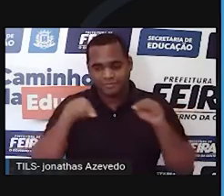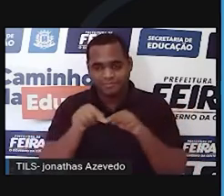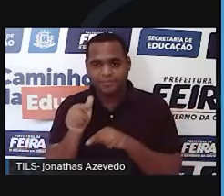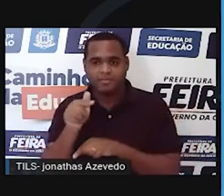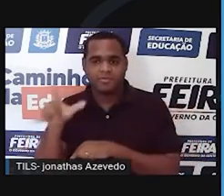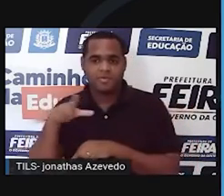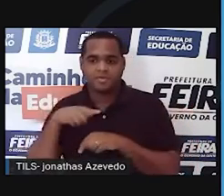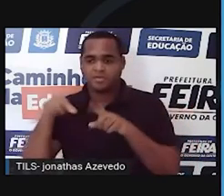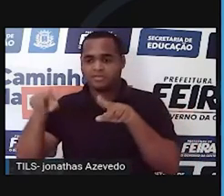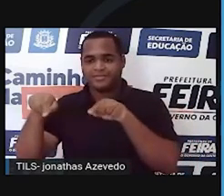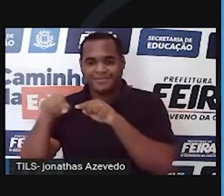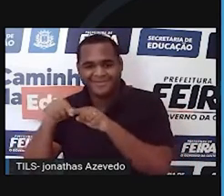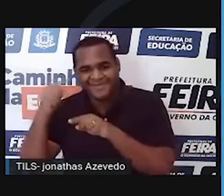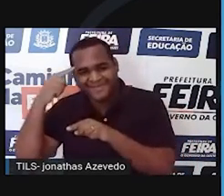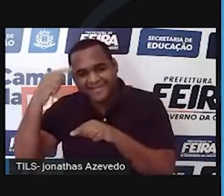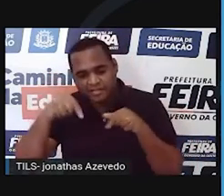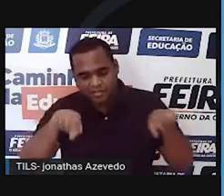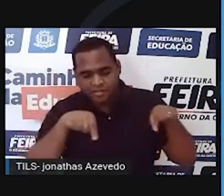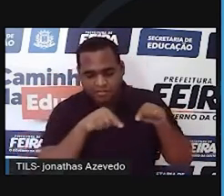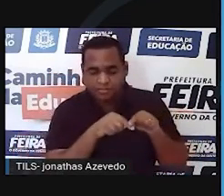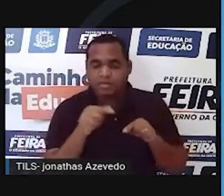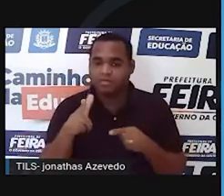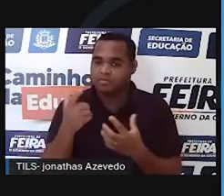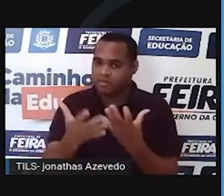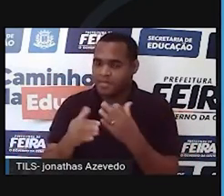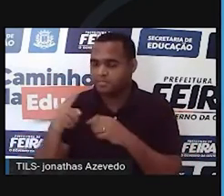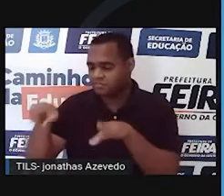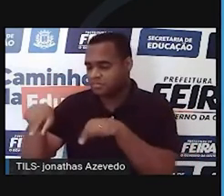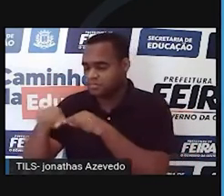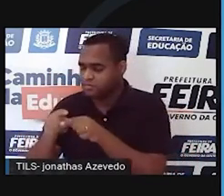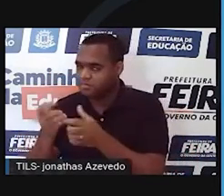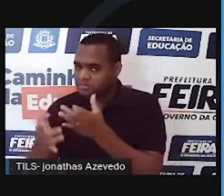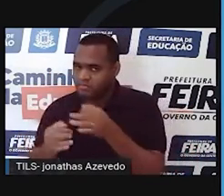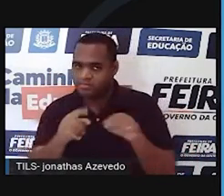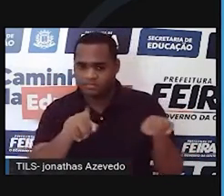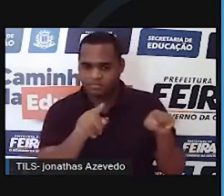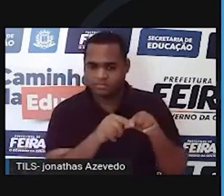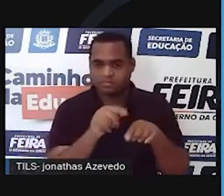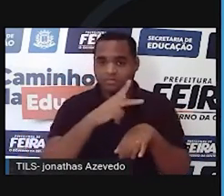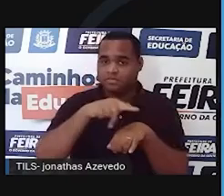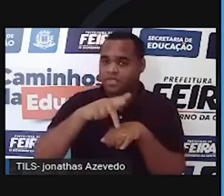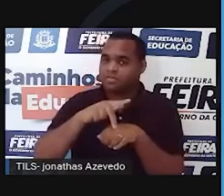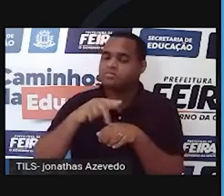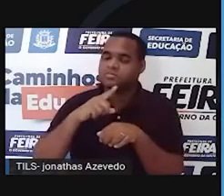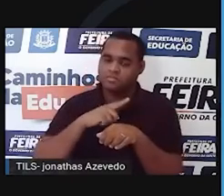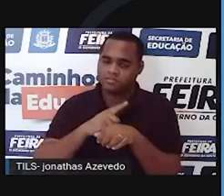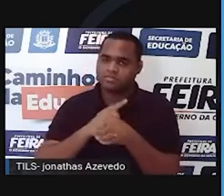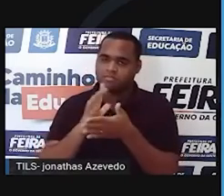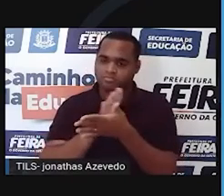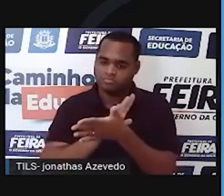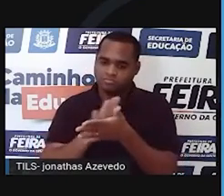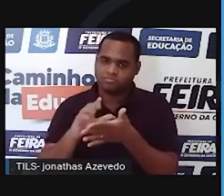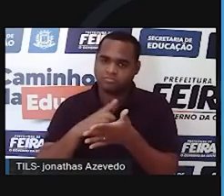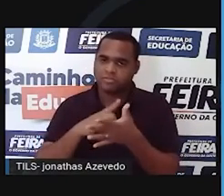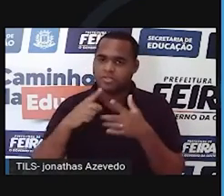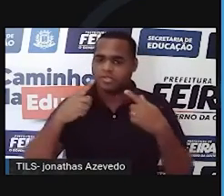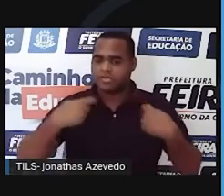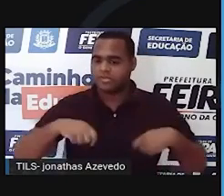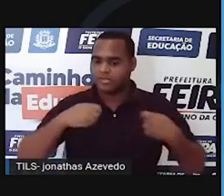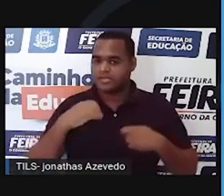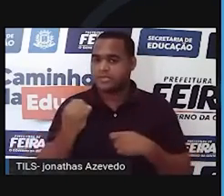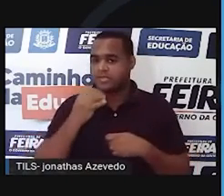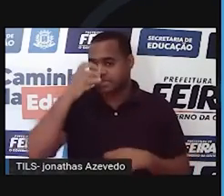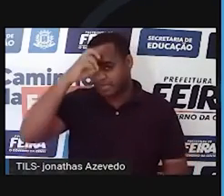Então, é um ciclo de queima que deve ser mantido, que alguns países já dominam, mas nós estamos precisando